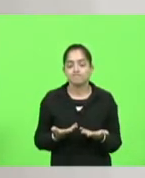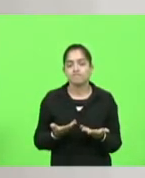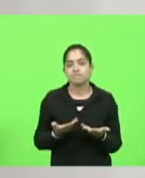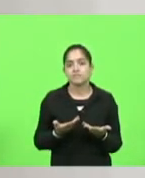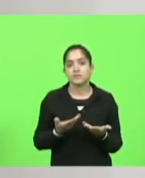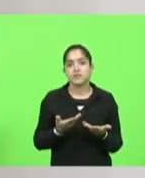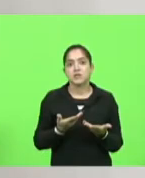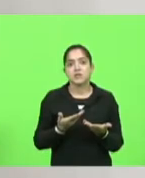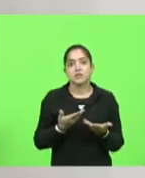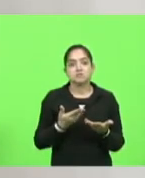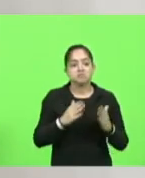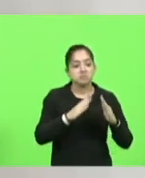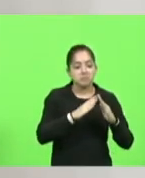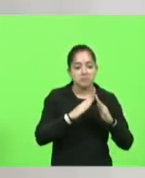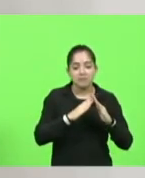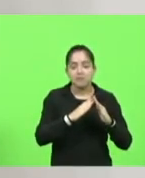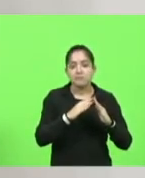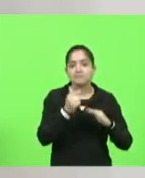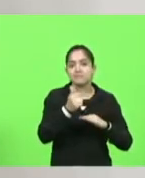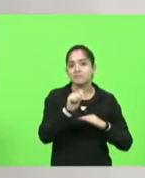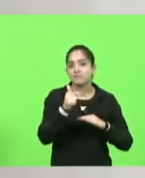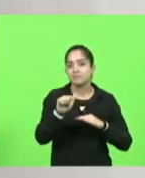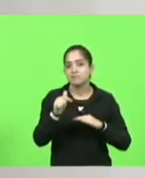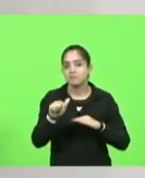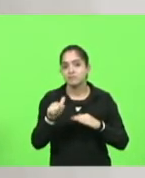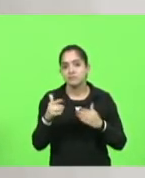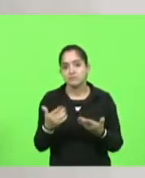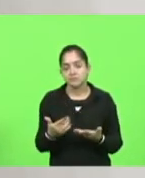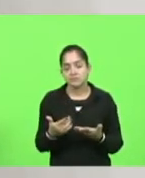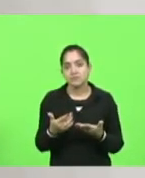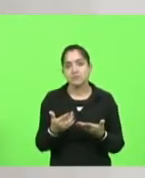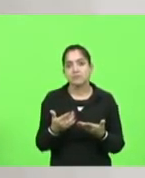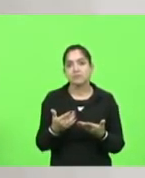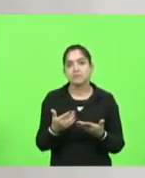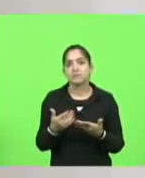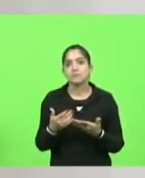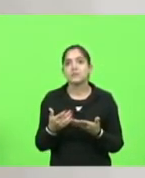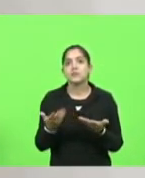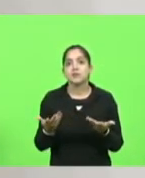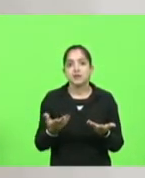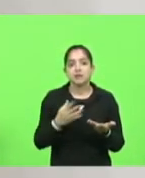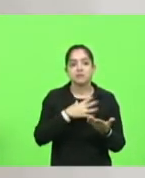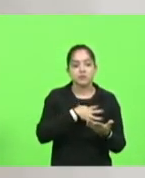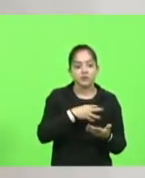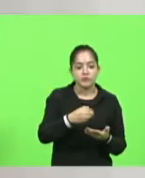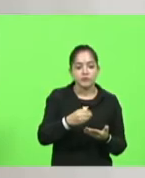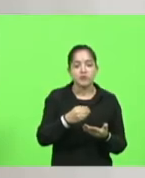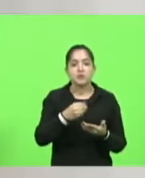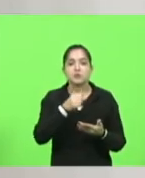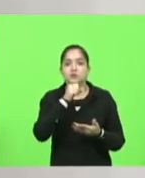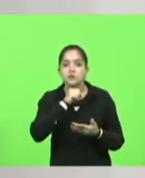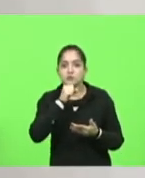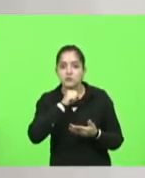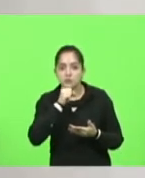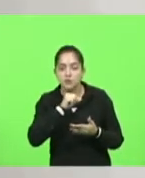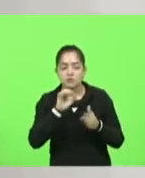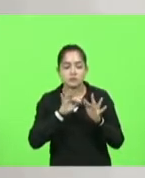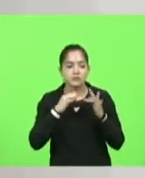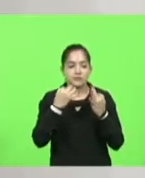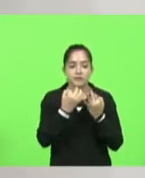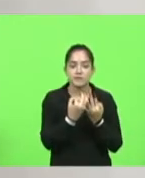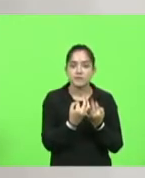conforto de um lar adequado para receber os seus filhos os seus idosos os seus familiares.